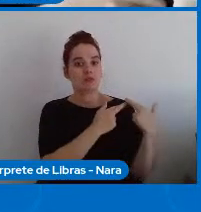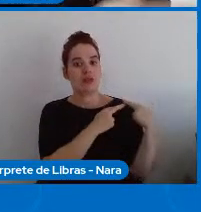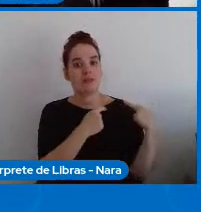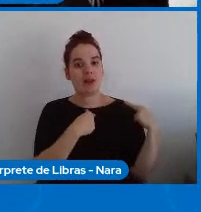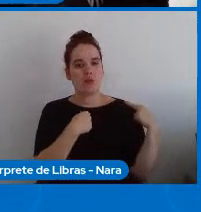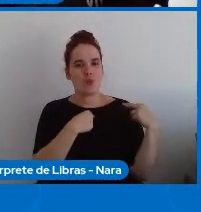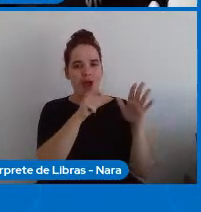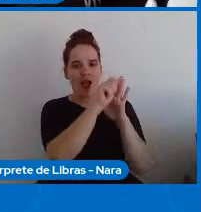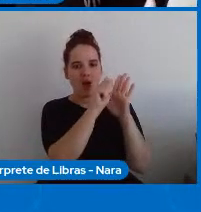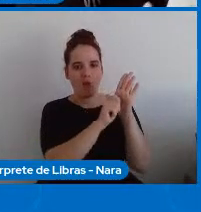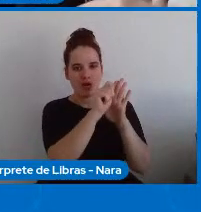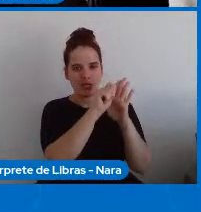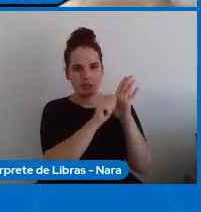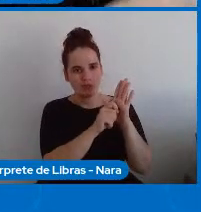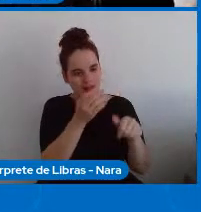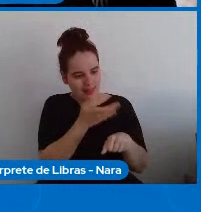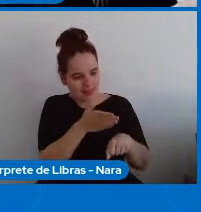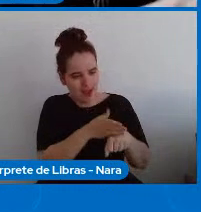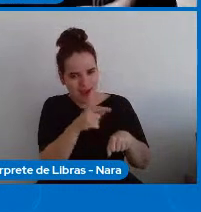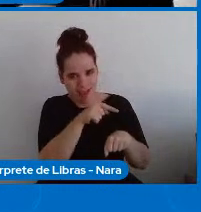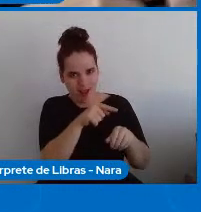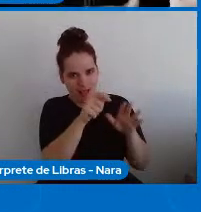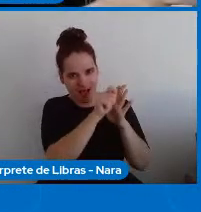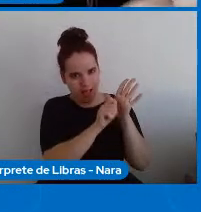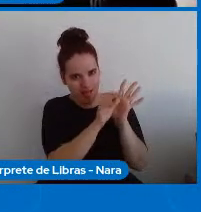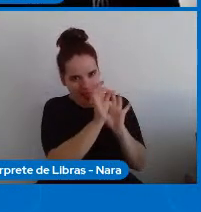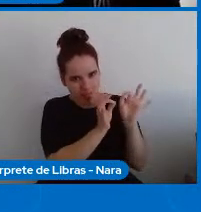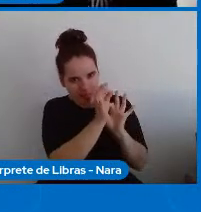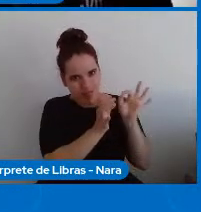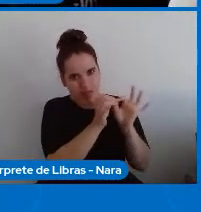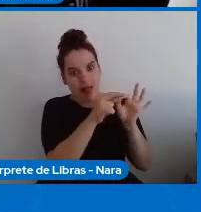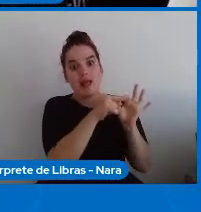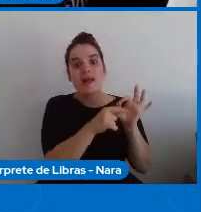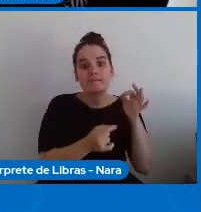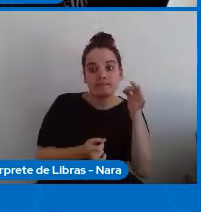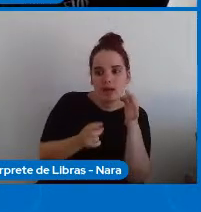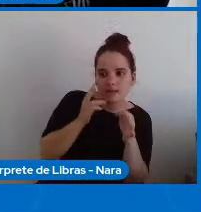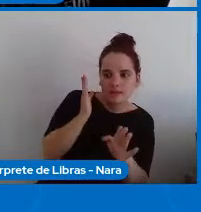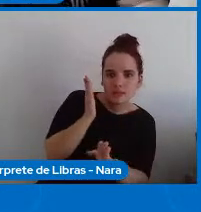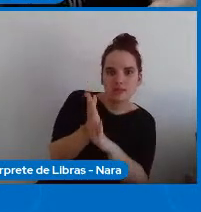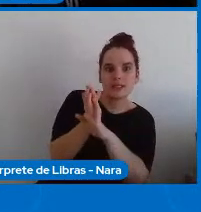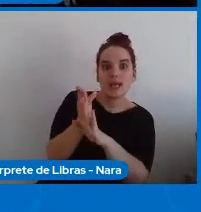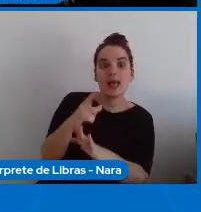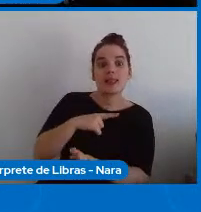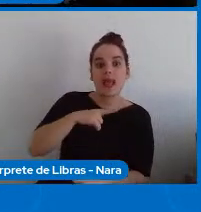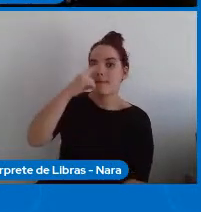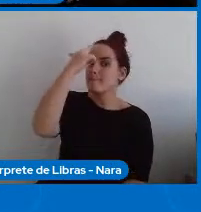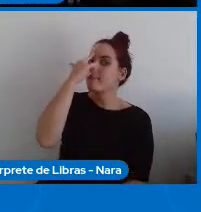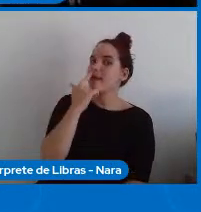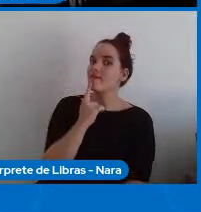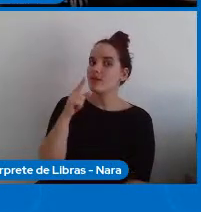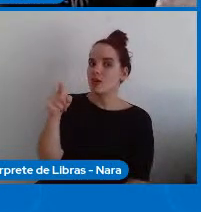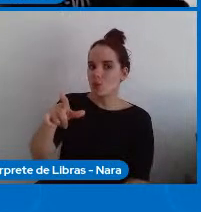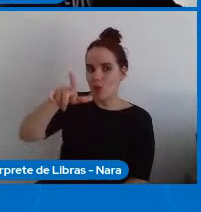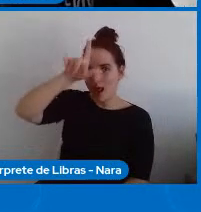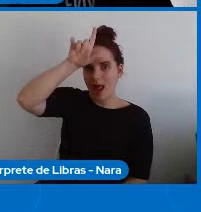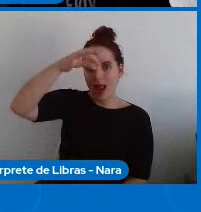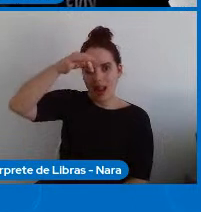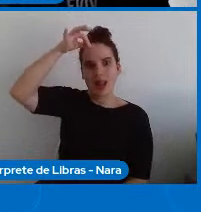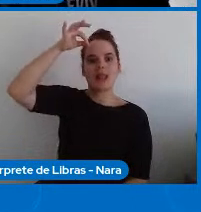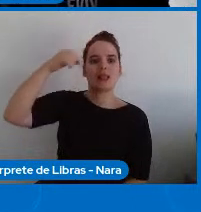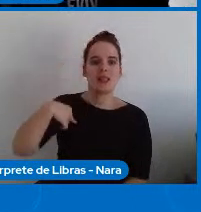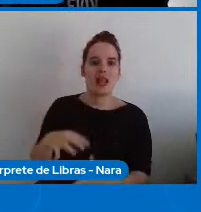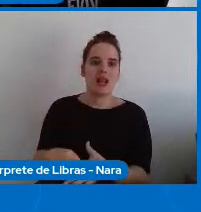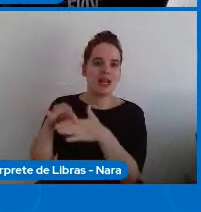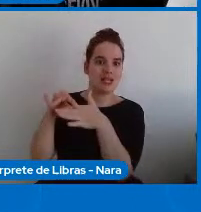identificar vagas de liderança para determinar perfis de liderança para determinada vaga e ela tem um conjunto de atributos